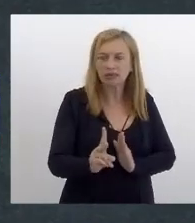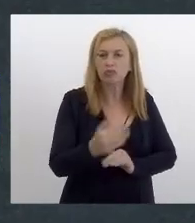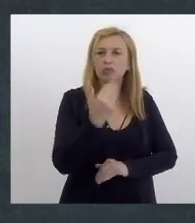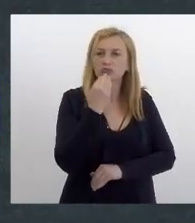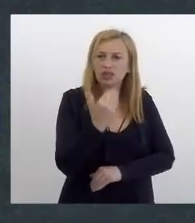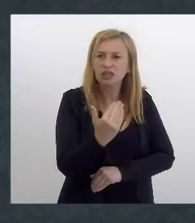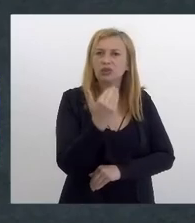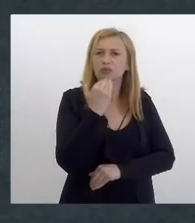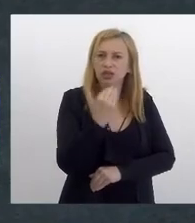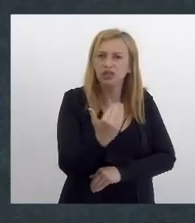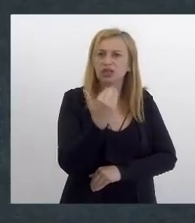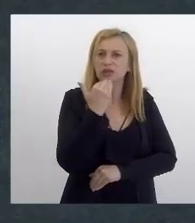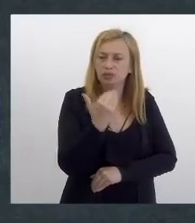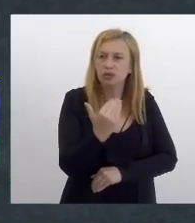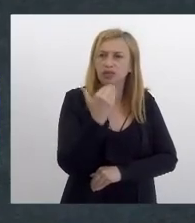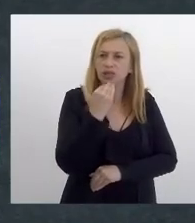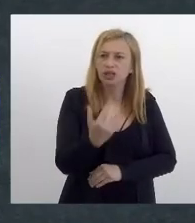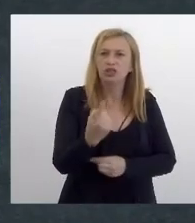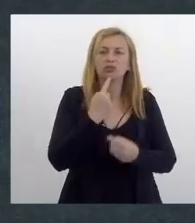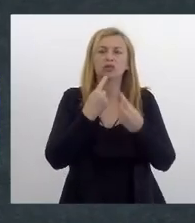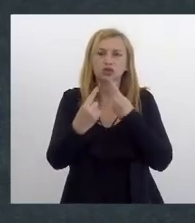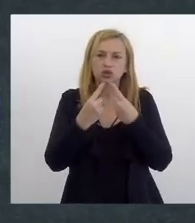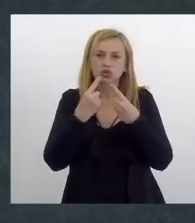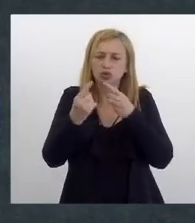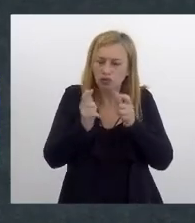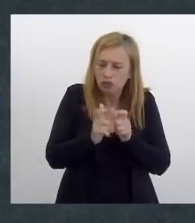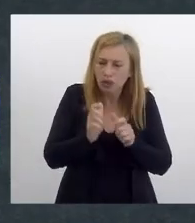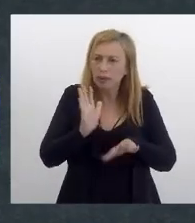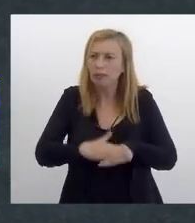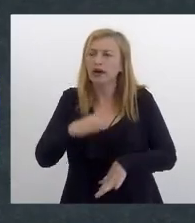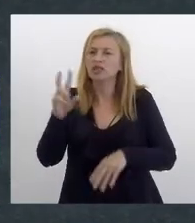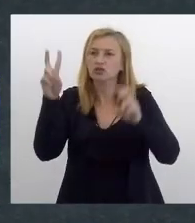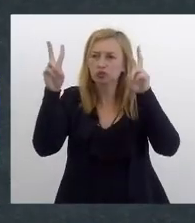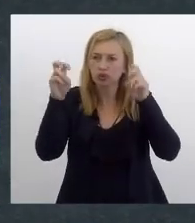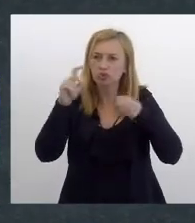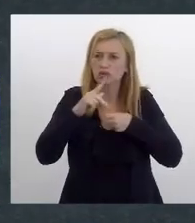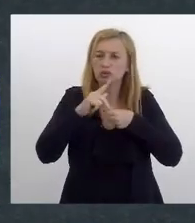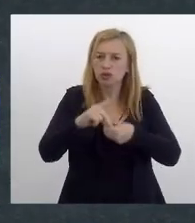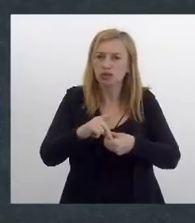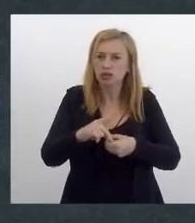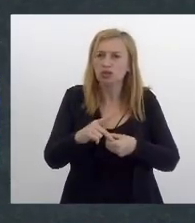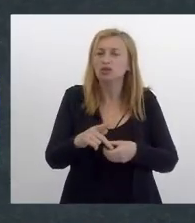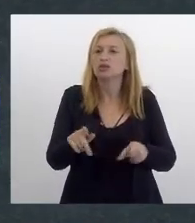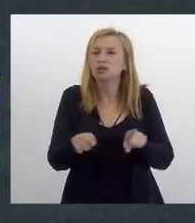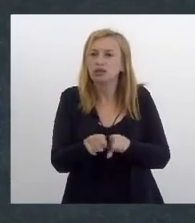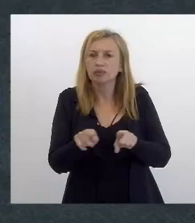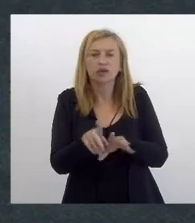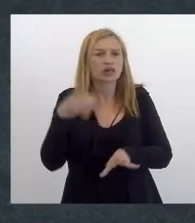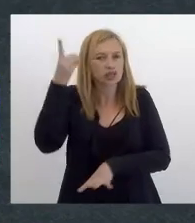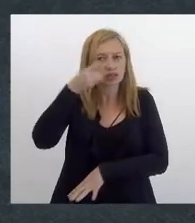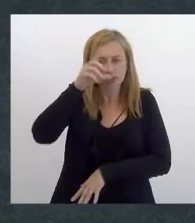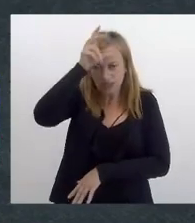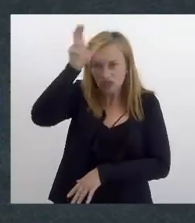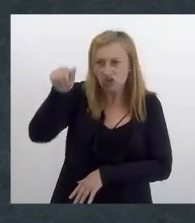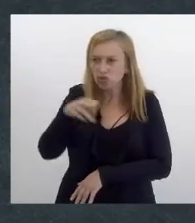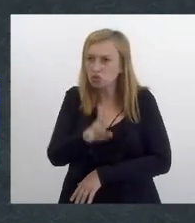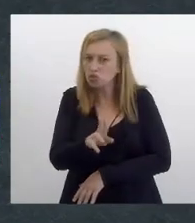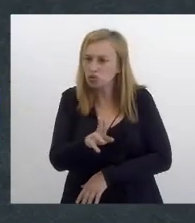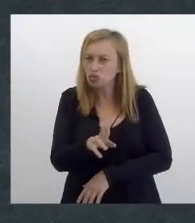solicitaram um debate uma discussão maior sobre a questão da procuradoria tanto é que a deputada Tia Ju